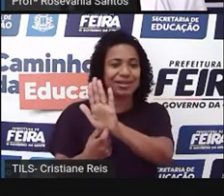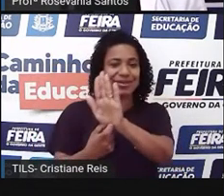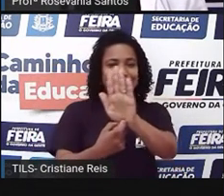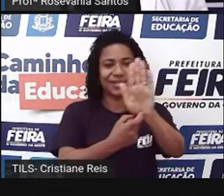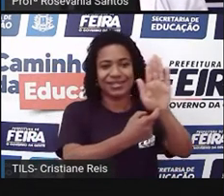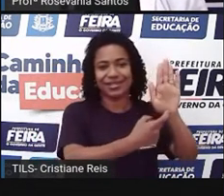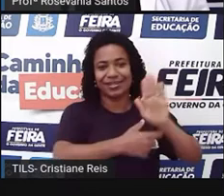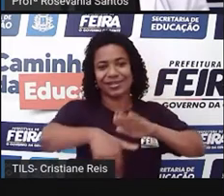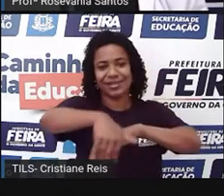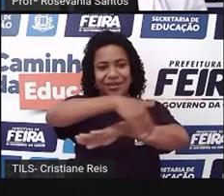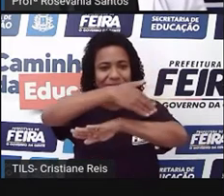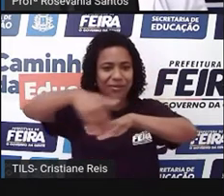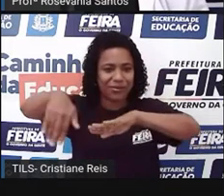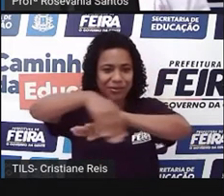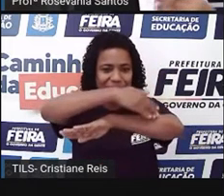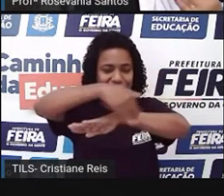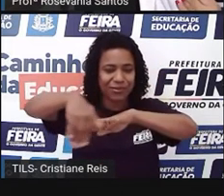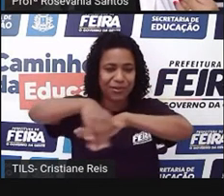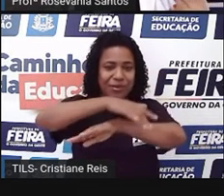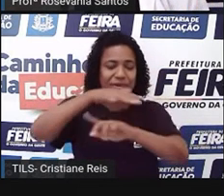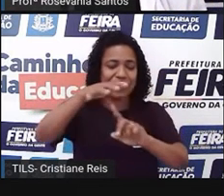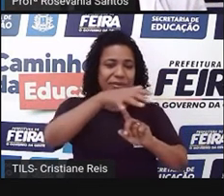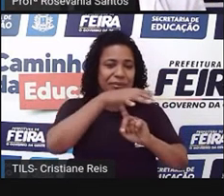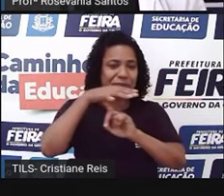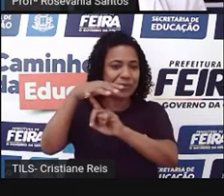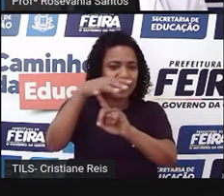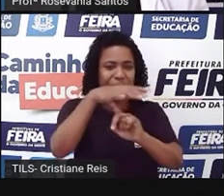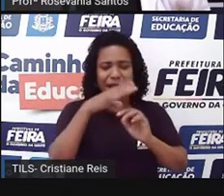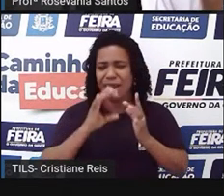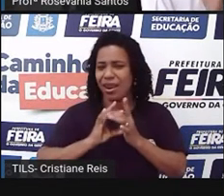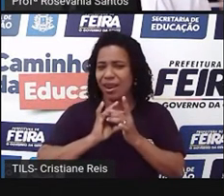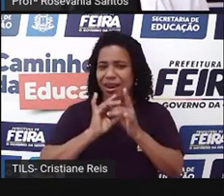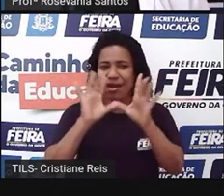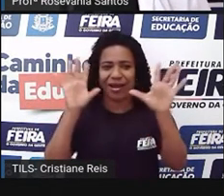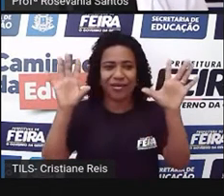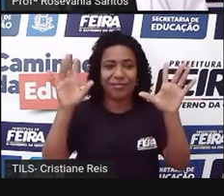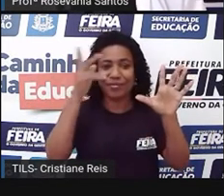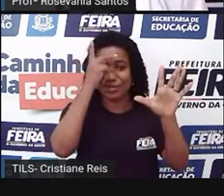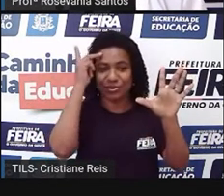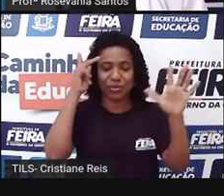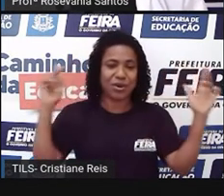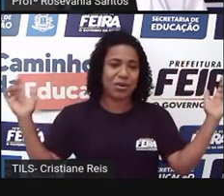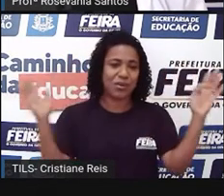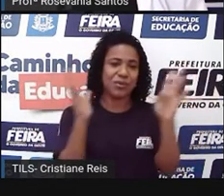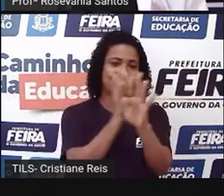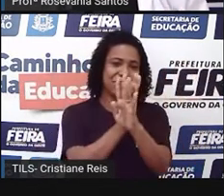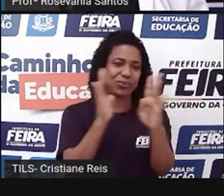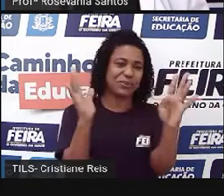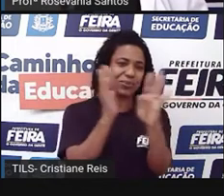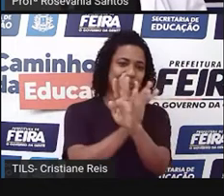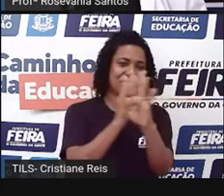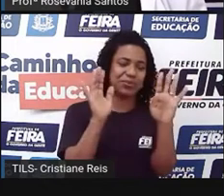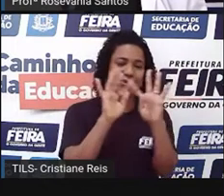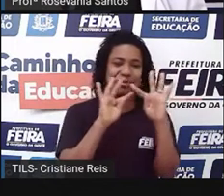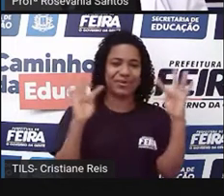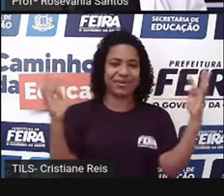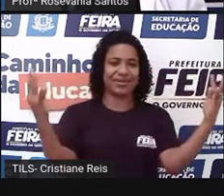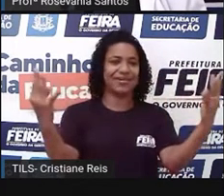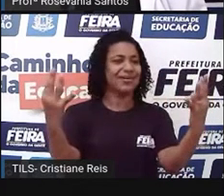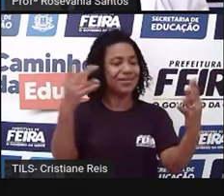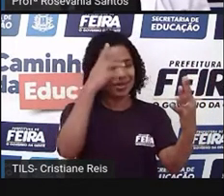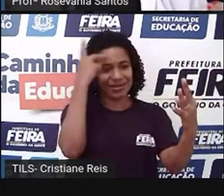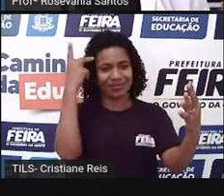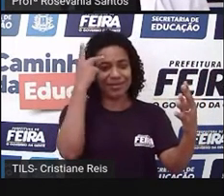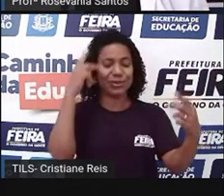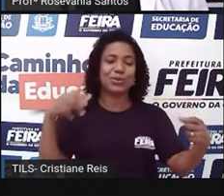faziam. E na feira, como é o local onde vai muita gente, sempre tem um espacinho nas feiras que é reservado